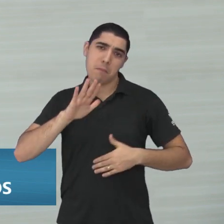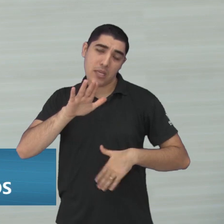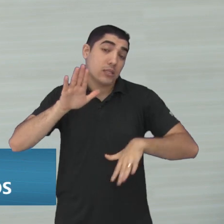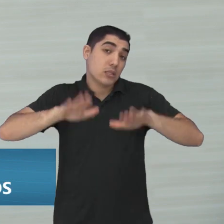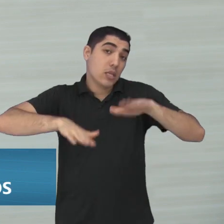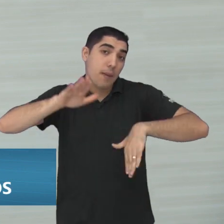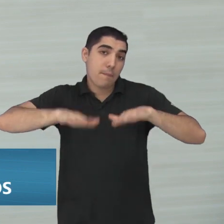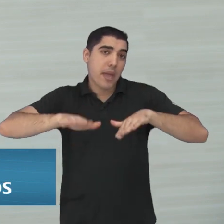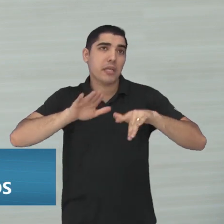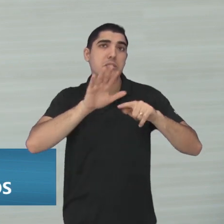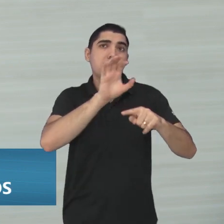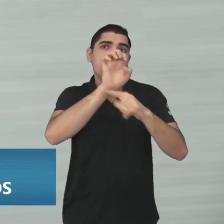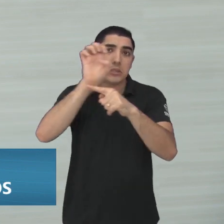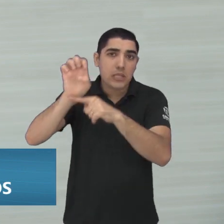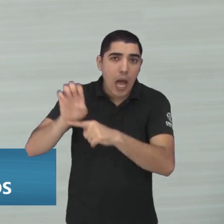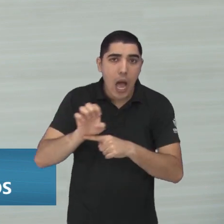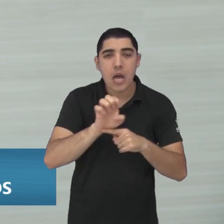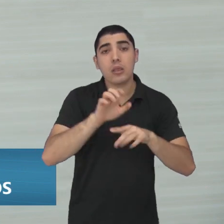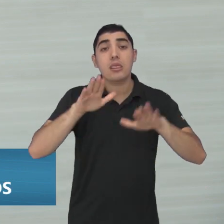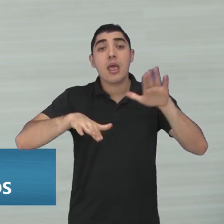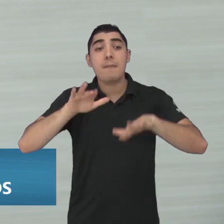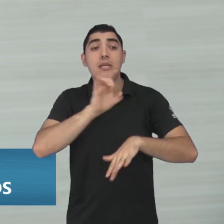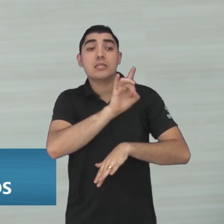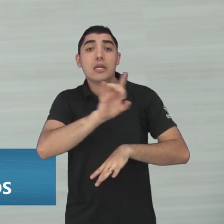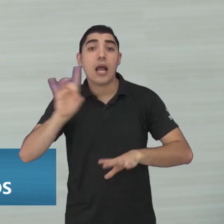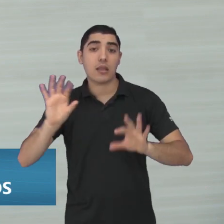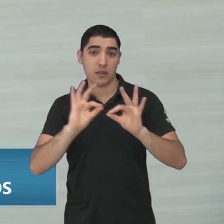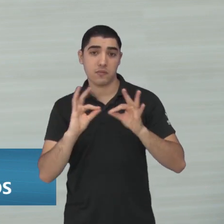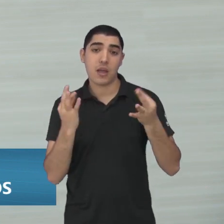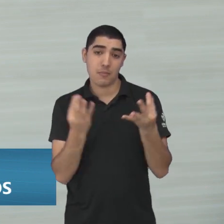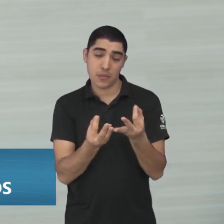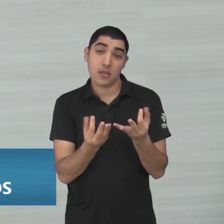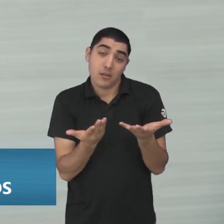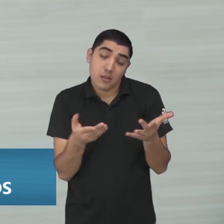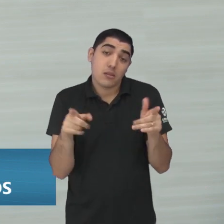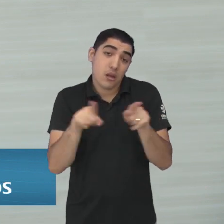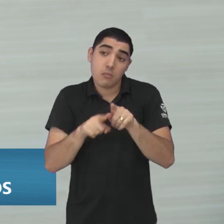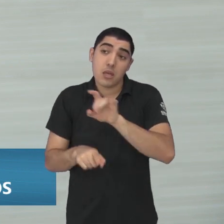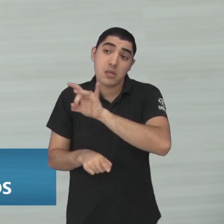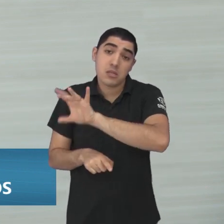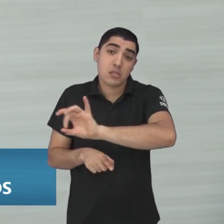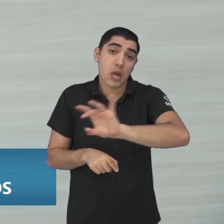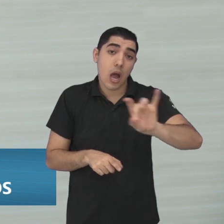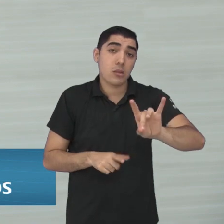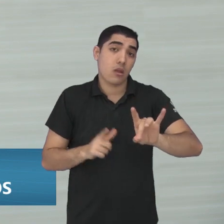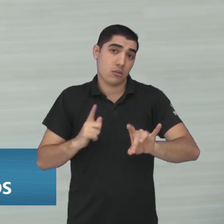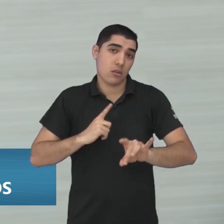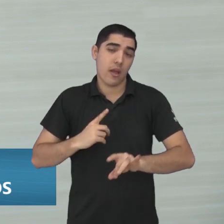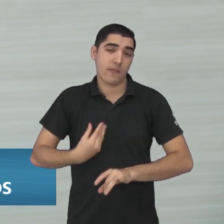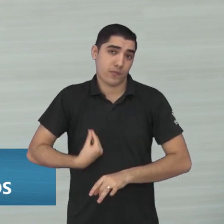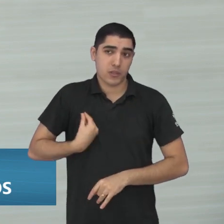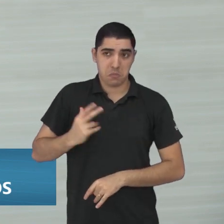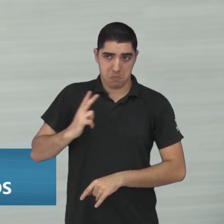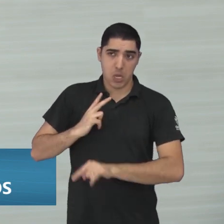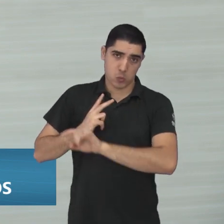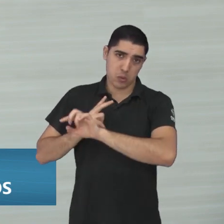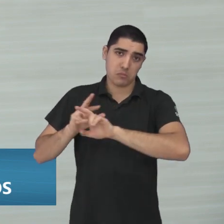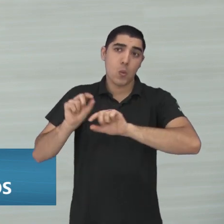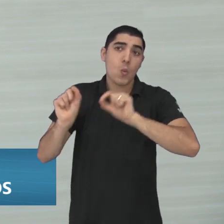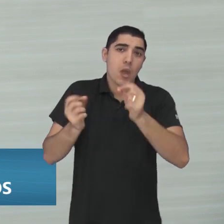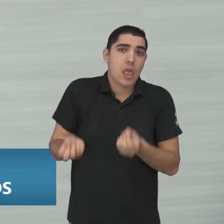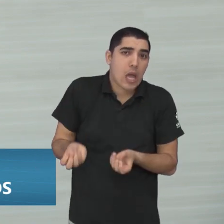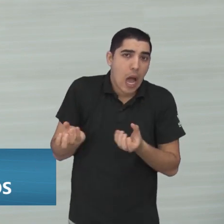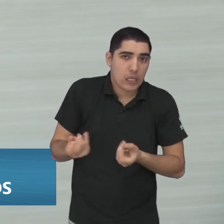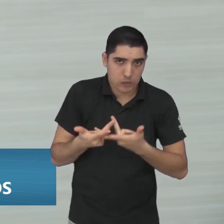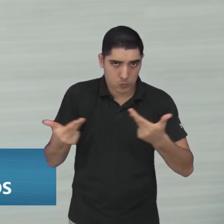falei, pode variar para cada estado, para cada família também e a realidade de cada um que tem ali os gastos, né? Tá bom? E aí,